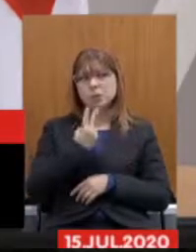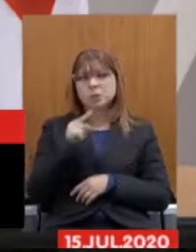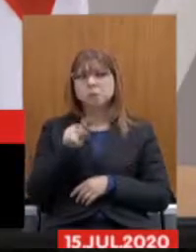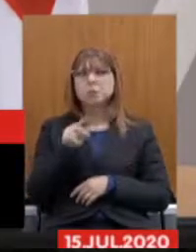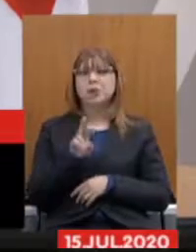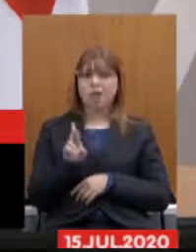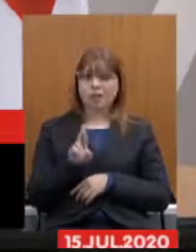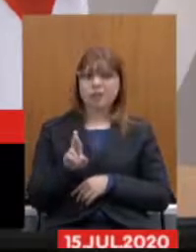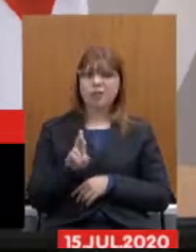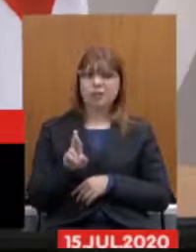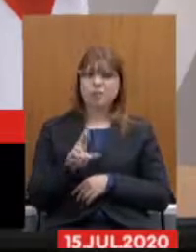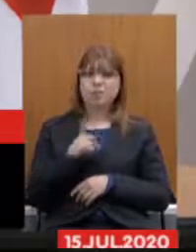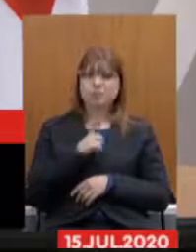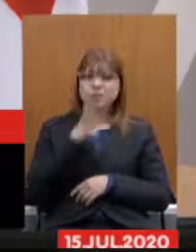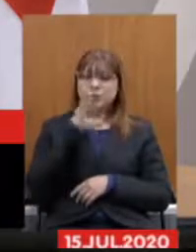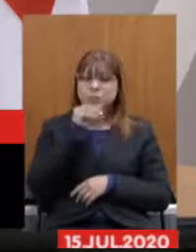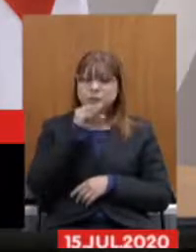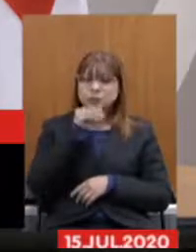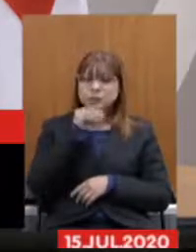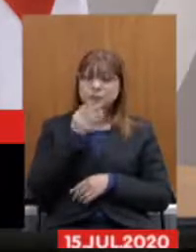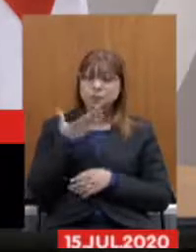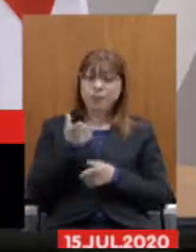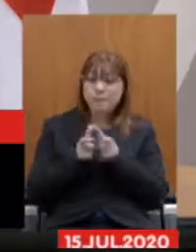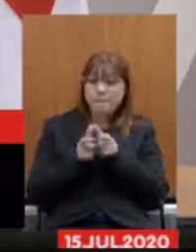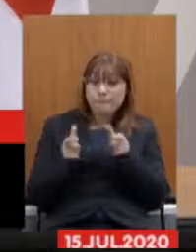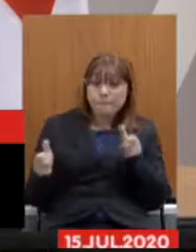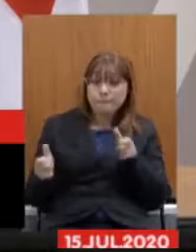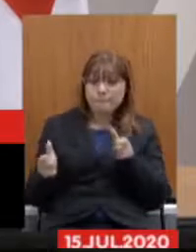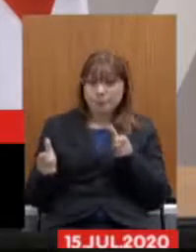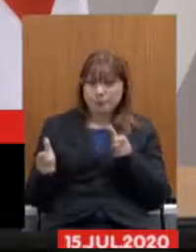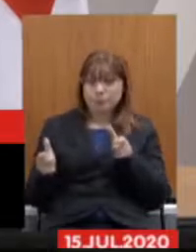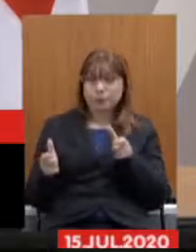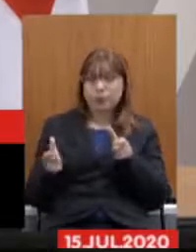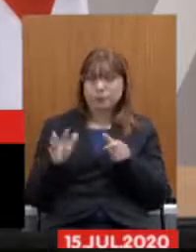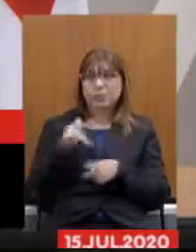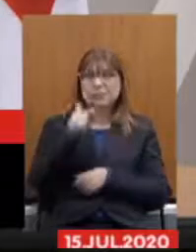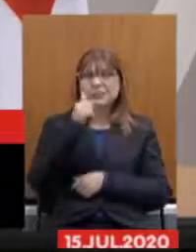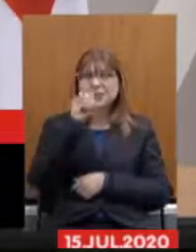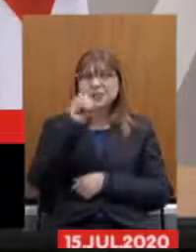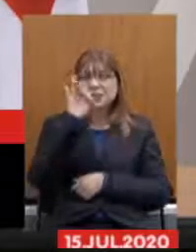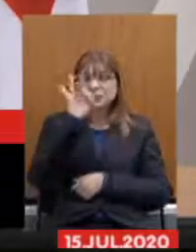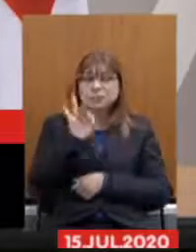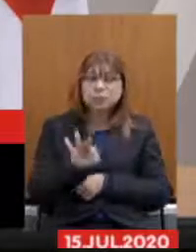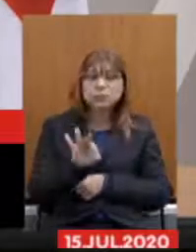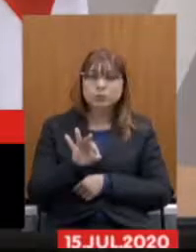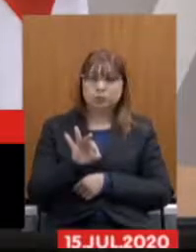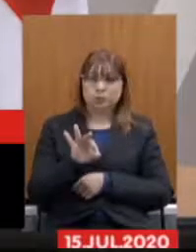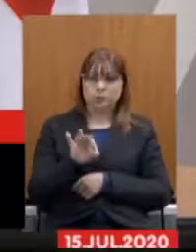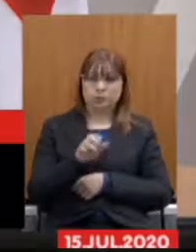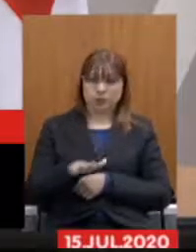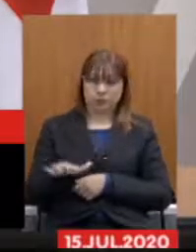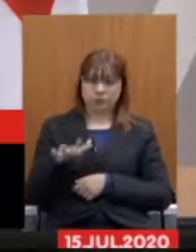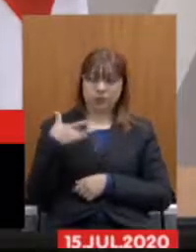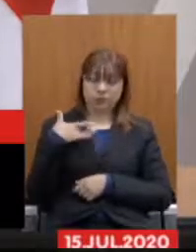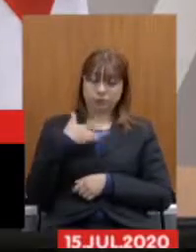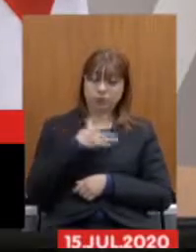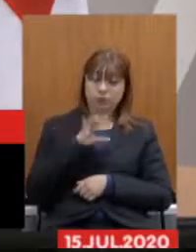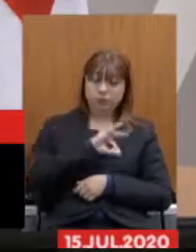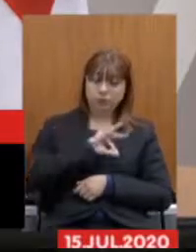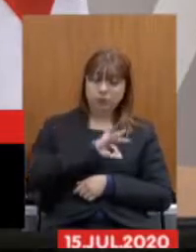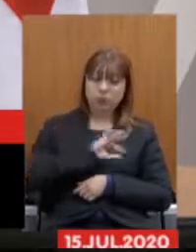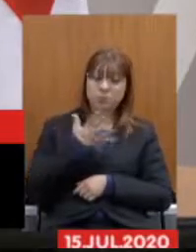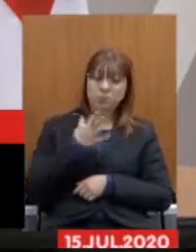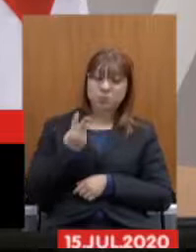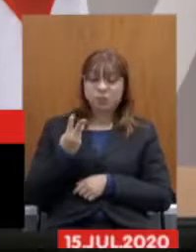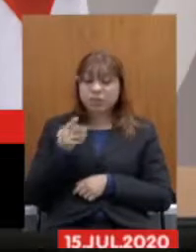temos trabalhadores a grande maioria que representa quase 70% do quadro da saúde que os salários chegam